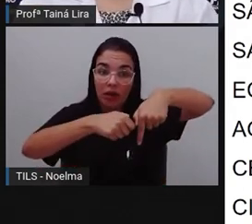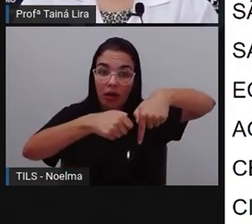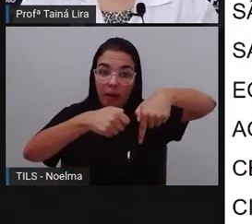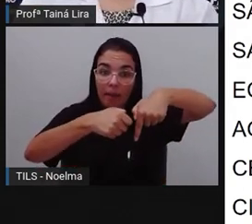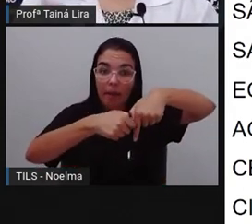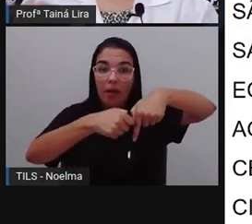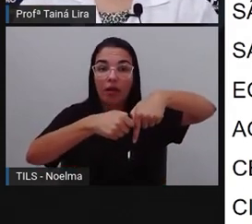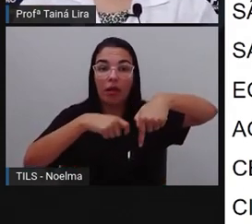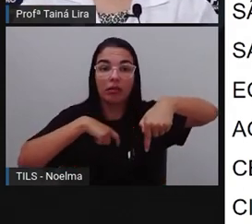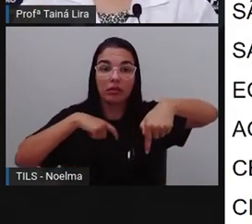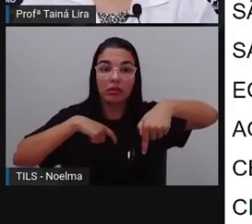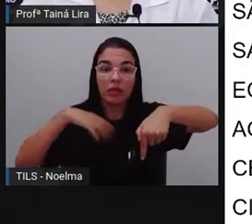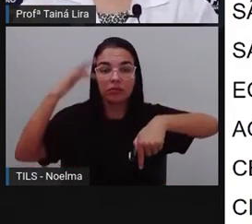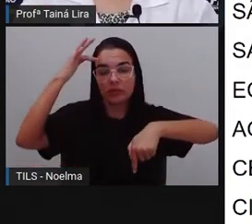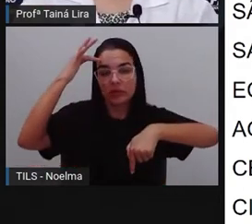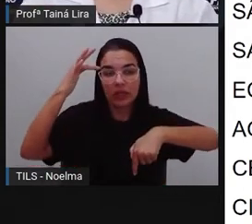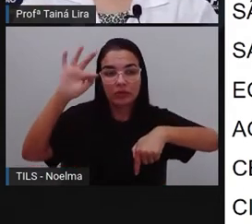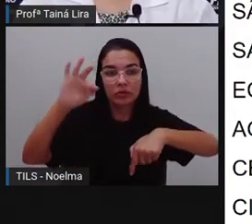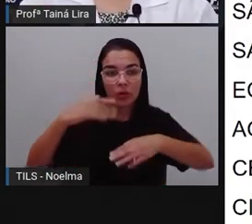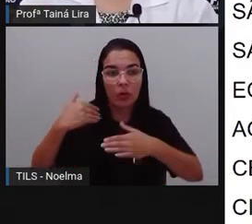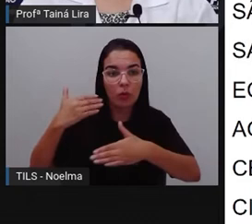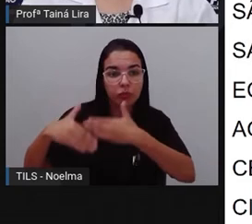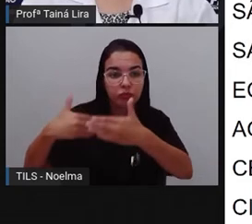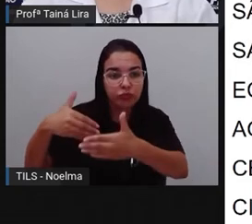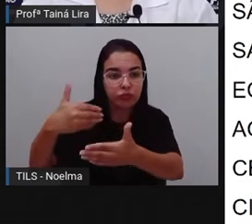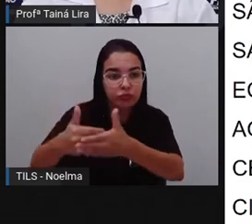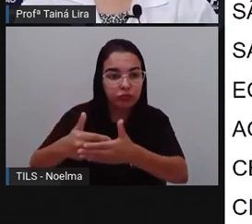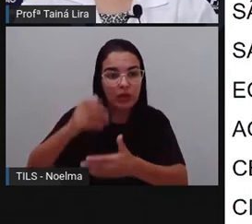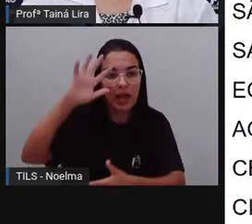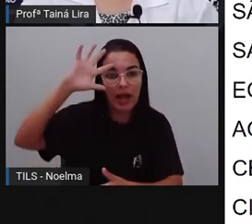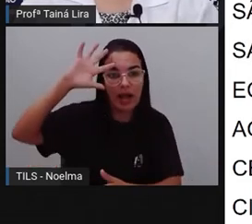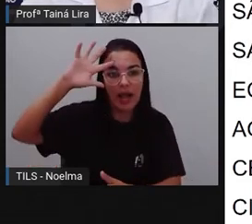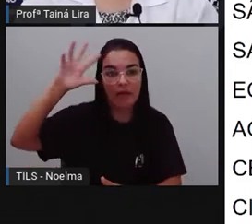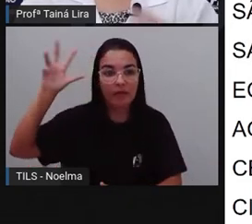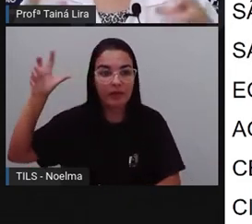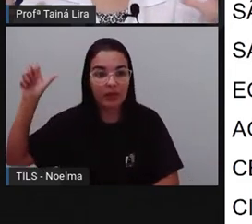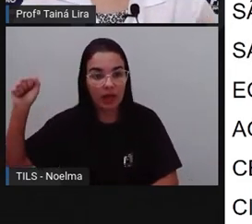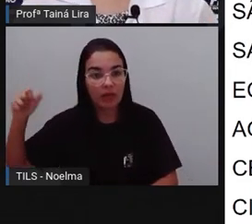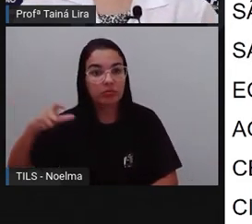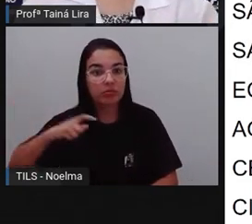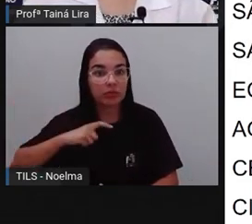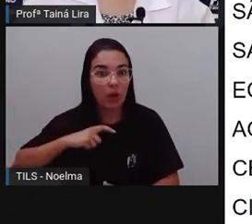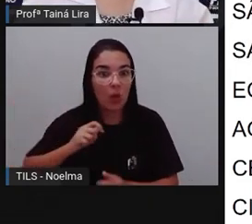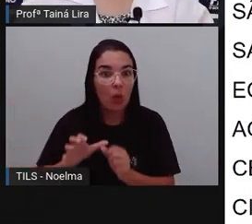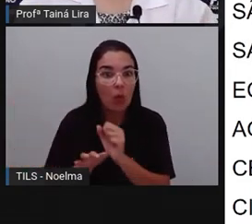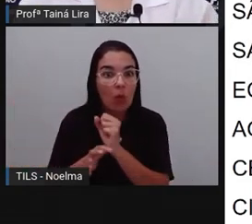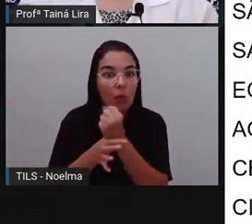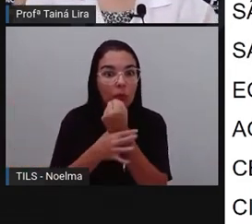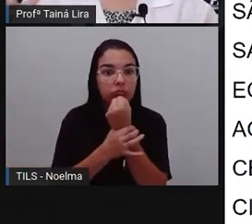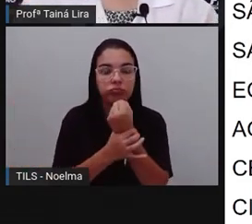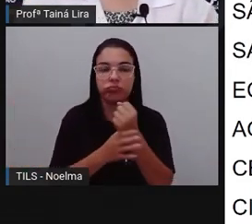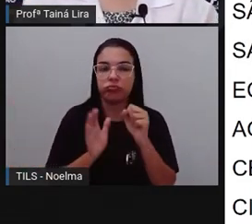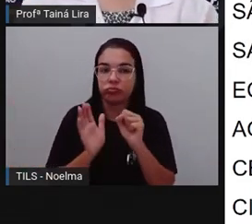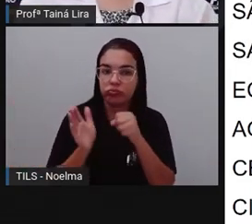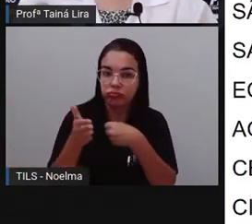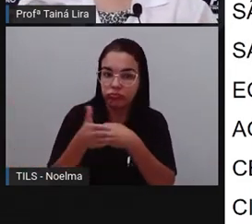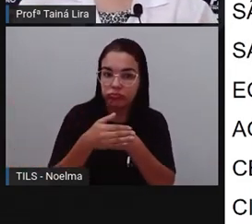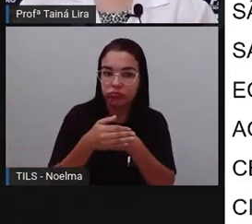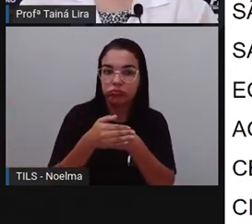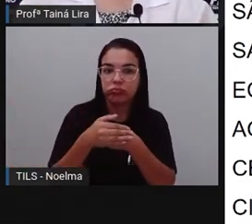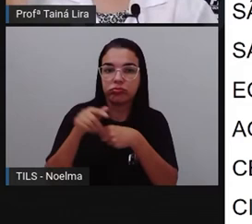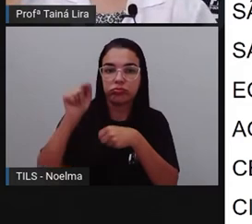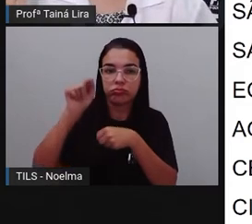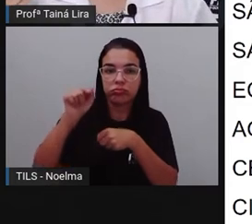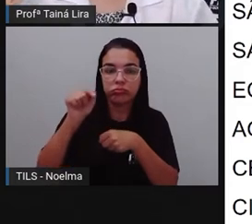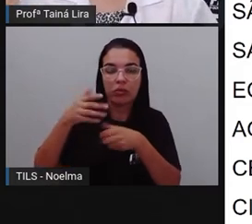As tradições e costumes africanos são preservados, tá? Aqui nessa comunidade. Foi aqui que nasceu o